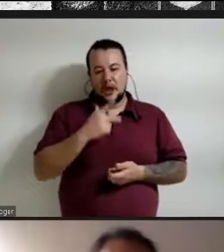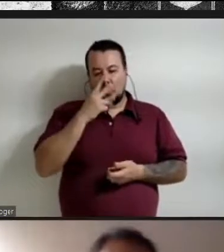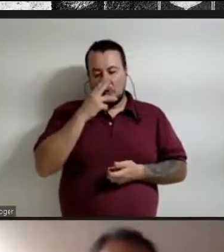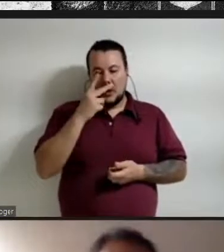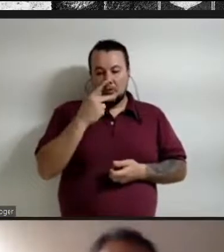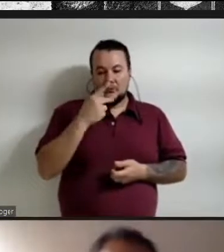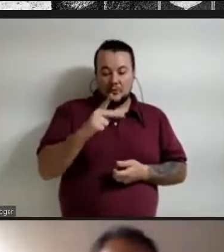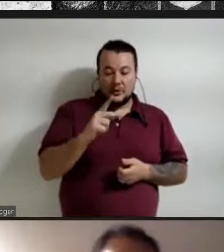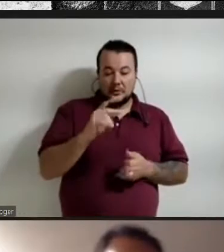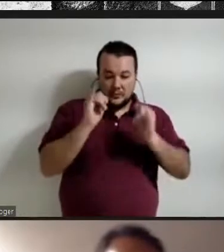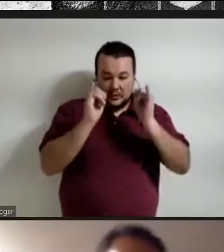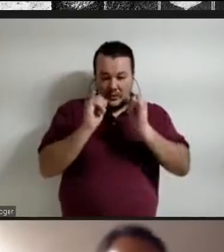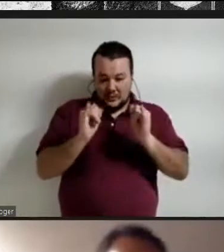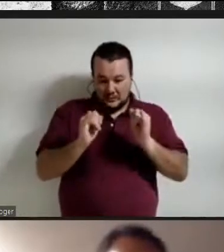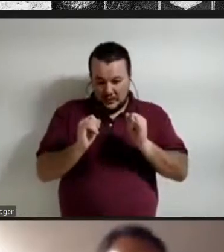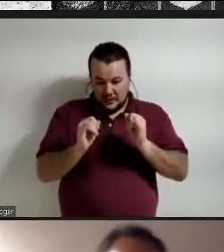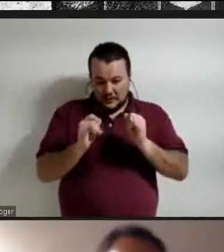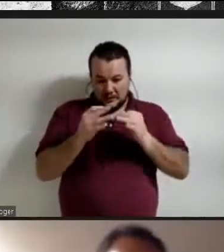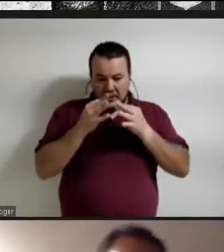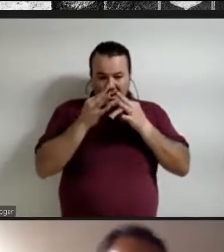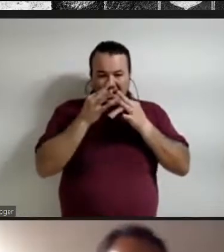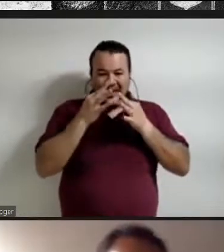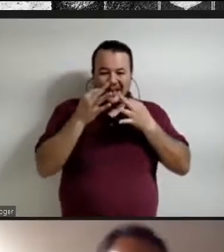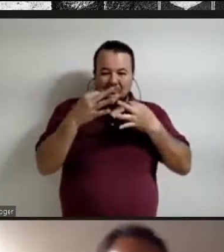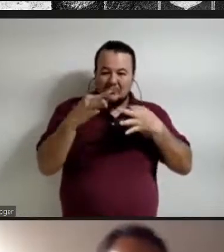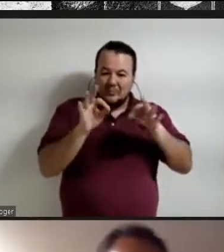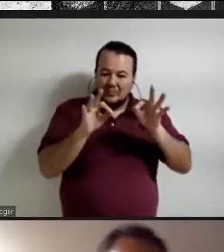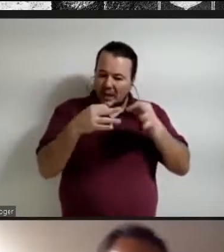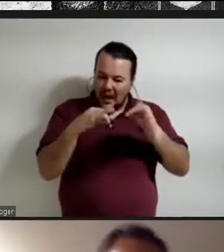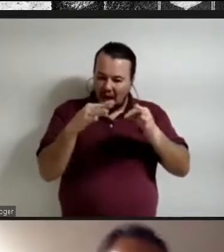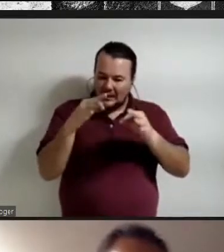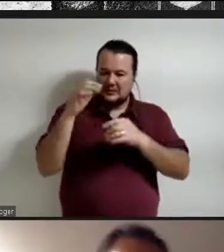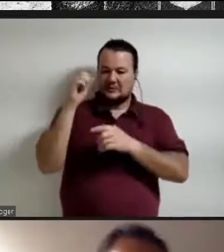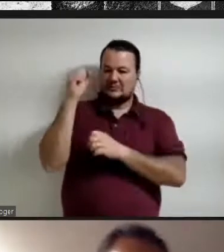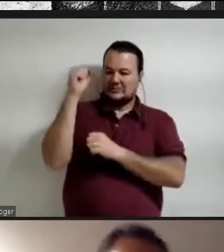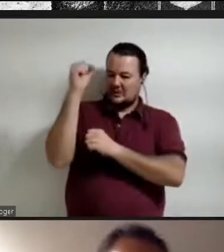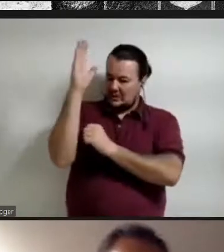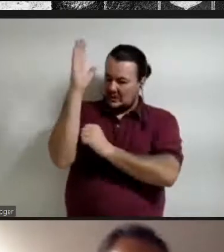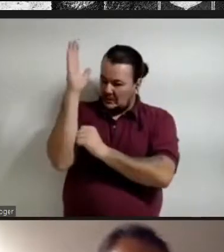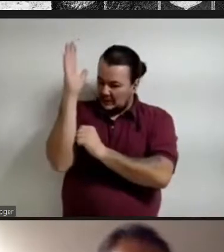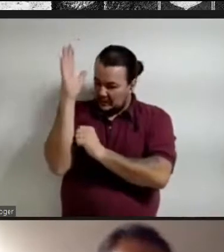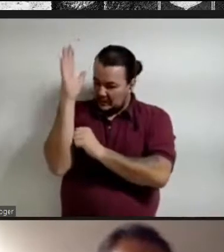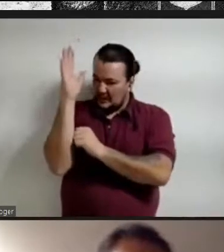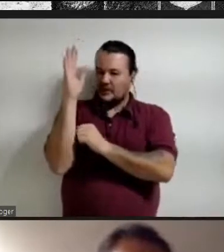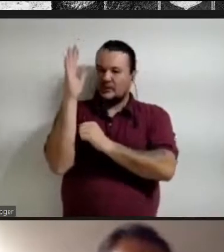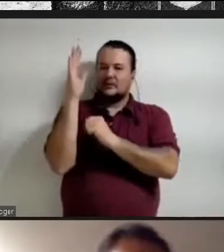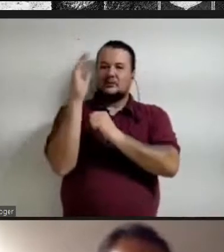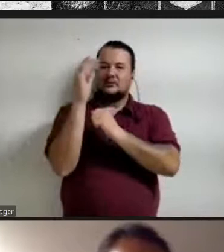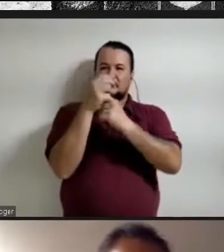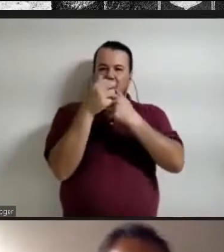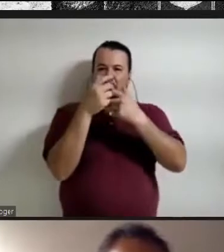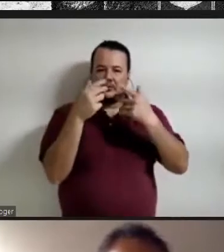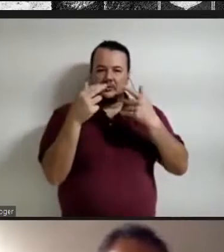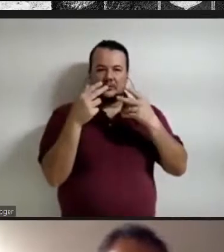madeira, e da proteção da madeira, me parece uma boa resposta a essa pergunta.